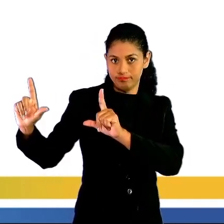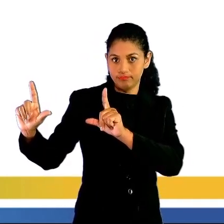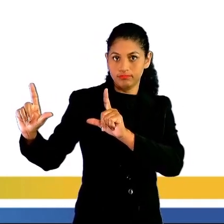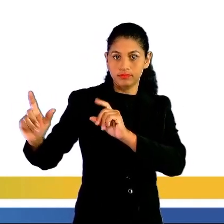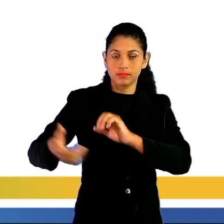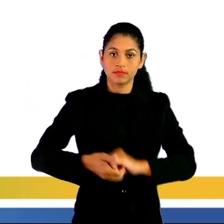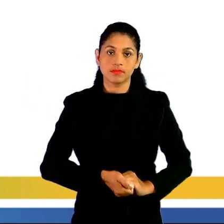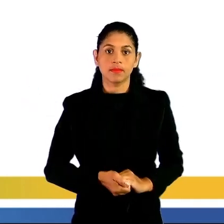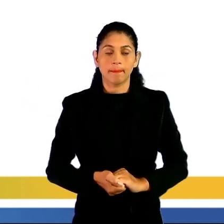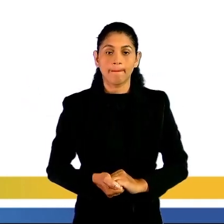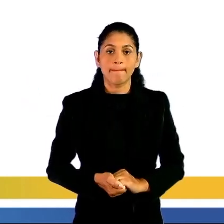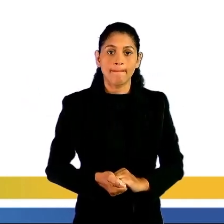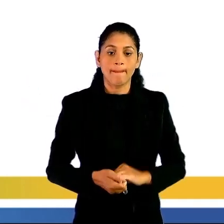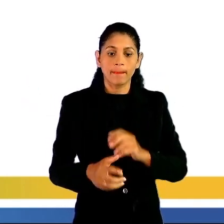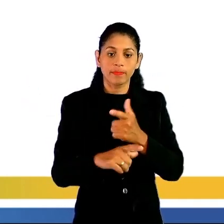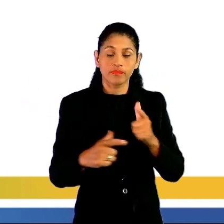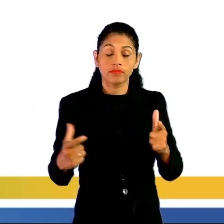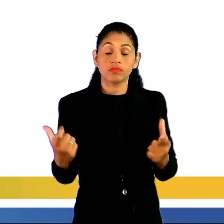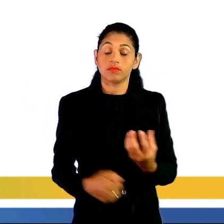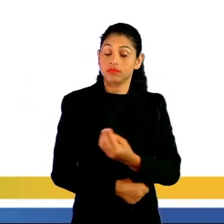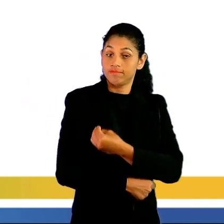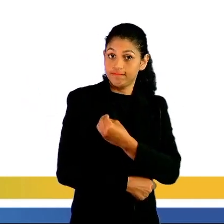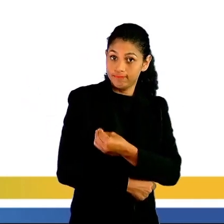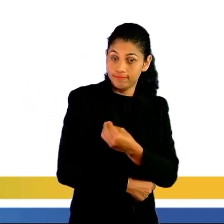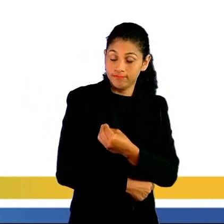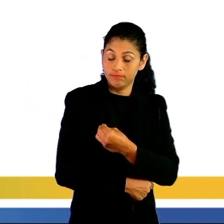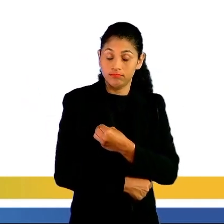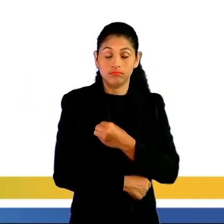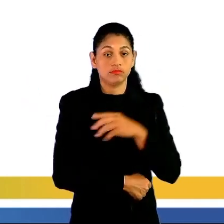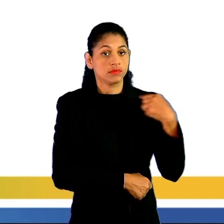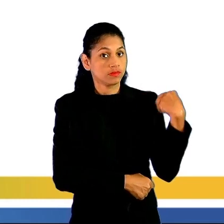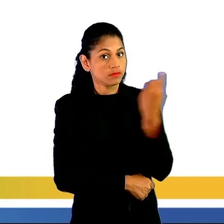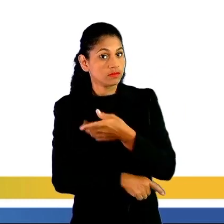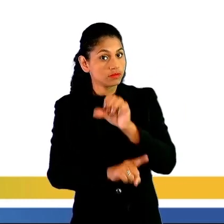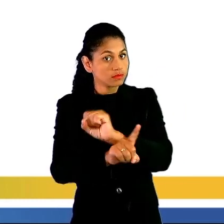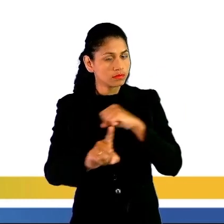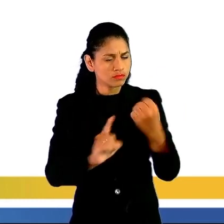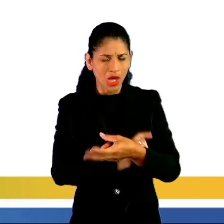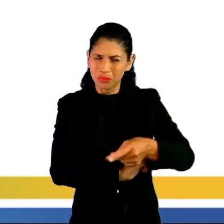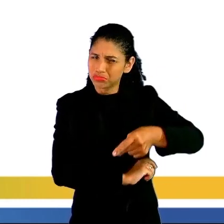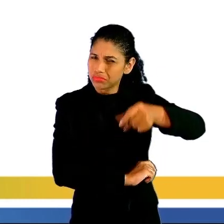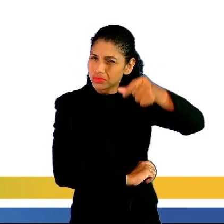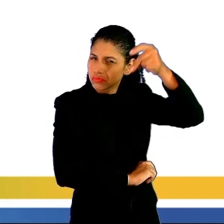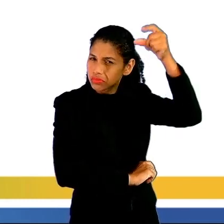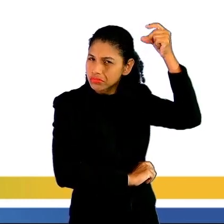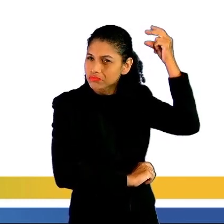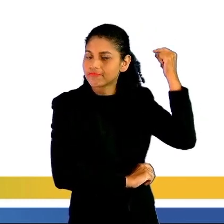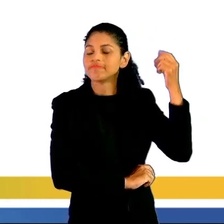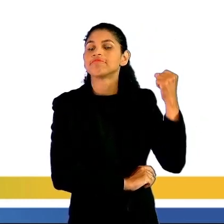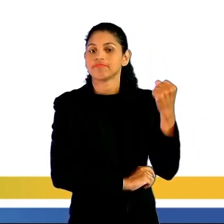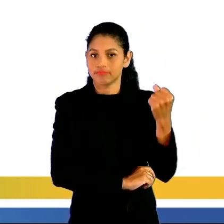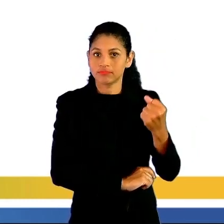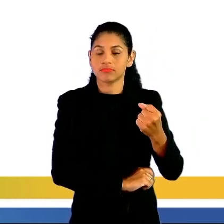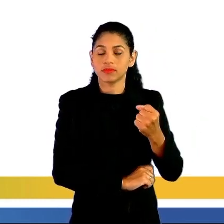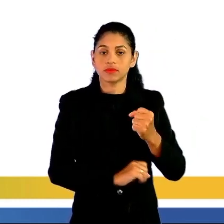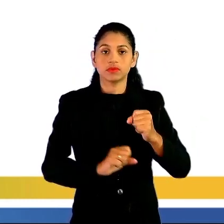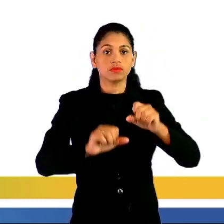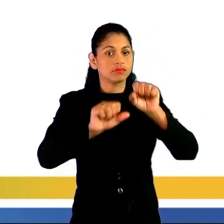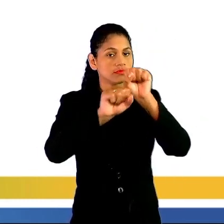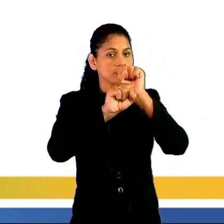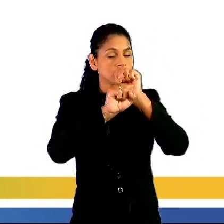As grandezas e as medidas estão presentes em nossa sociedade desde a antiguidade, graças ao sistema